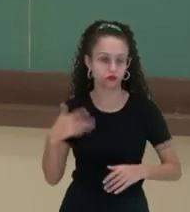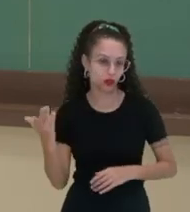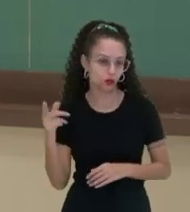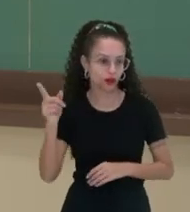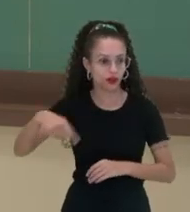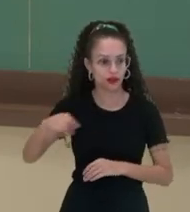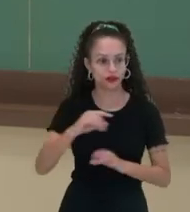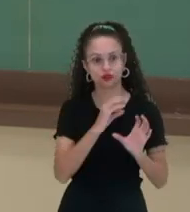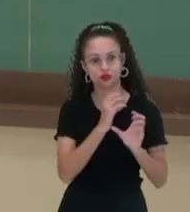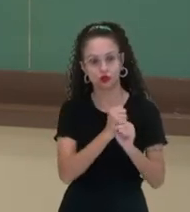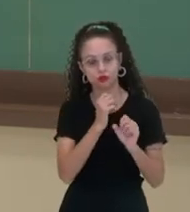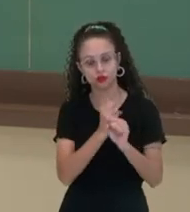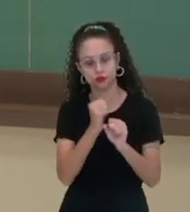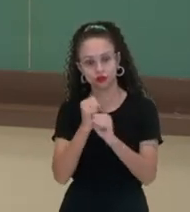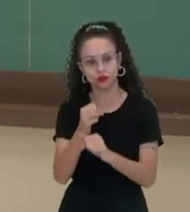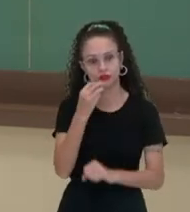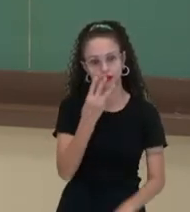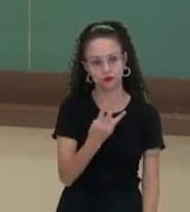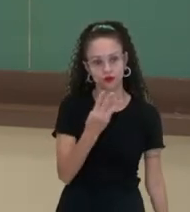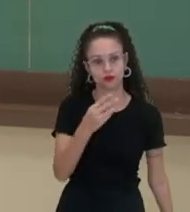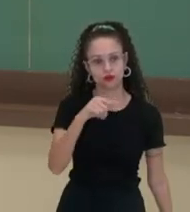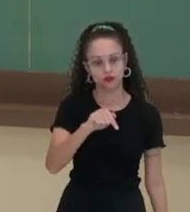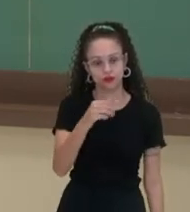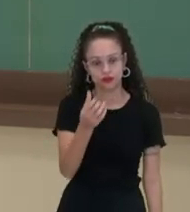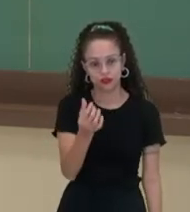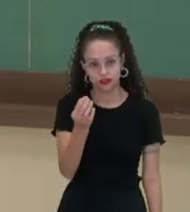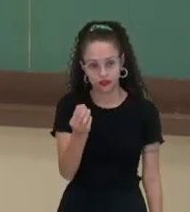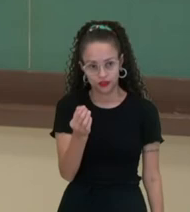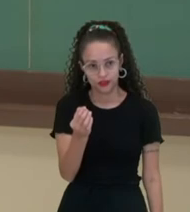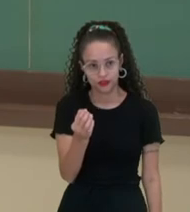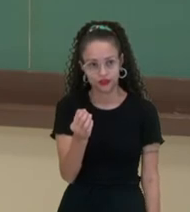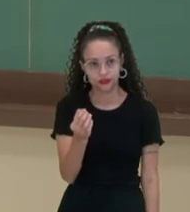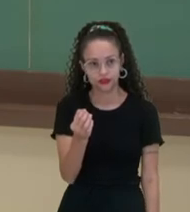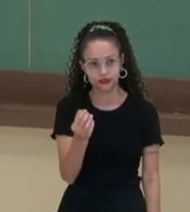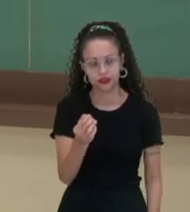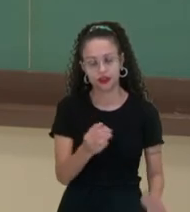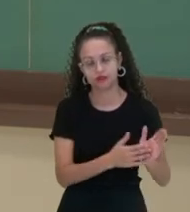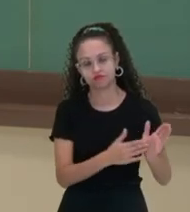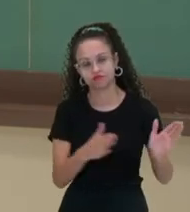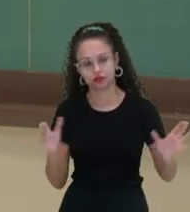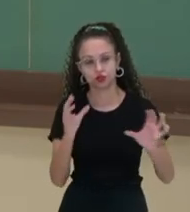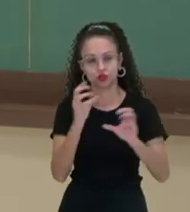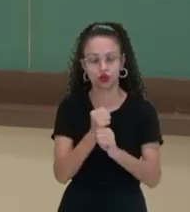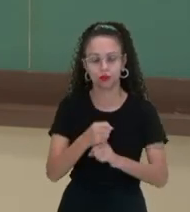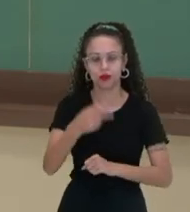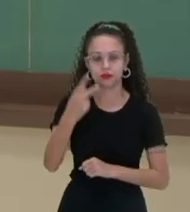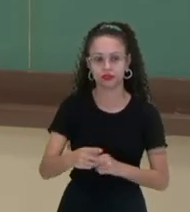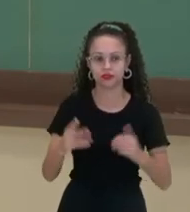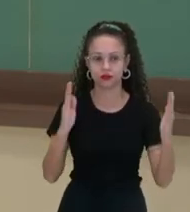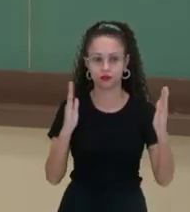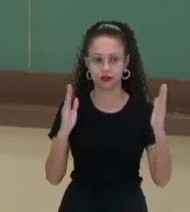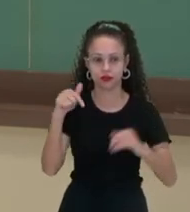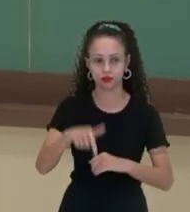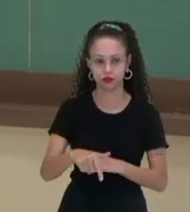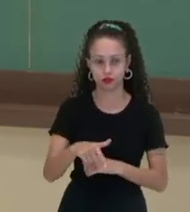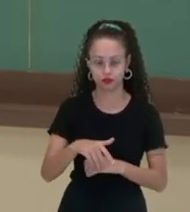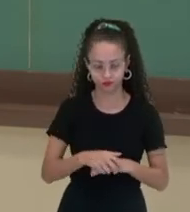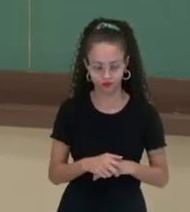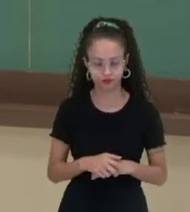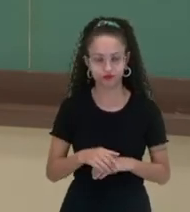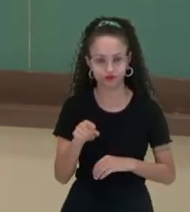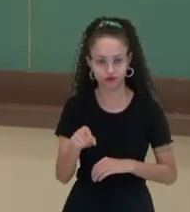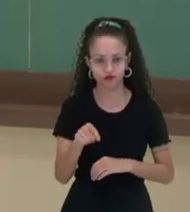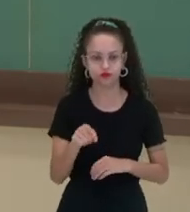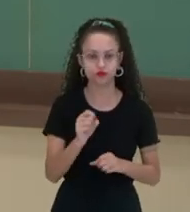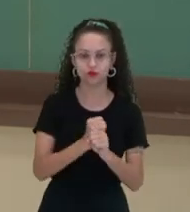na somatória. Pega 3760 a.C., e soma com o período que você está, depois de Cristo, você vai ter o